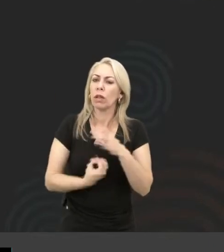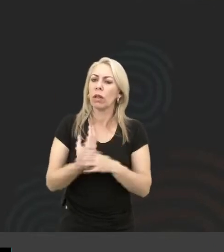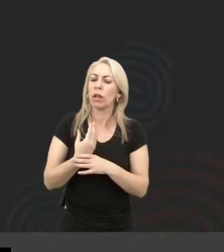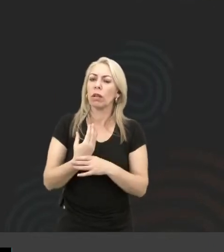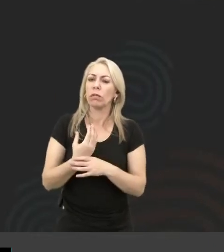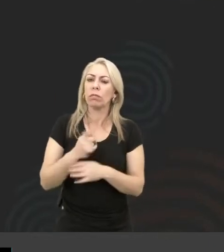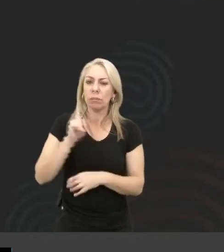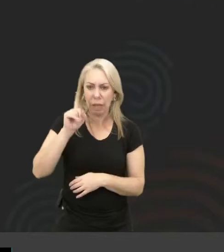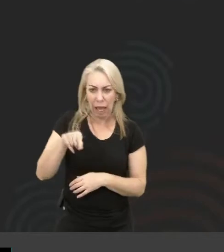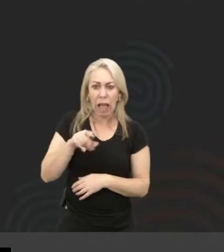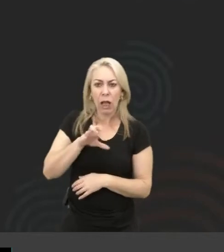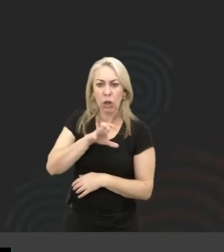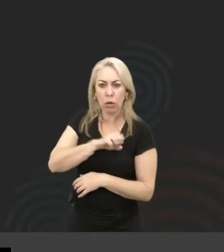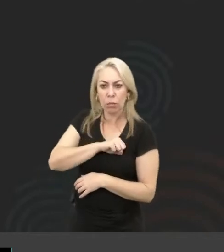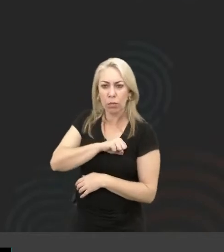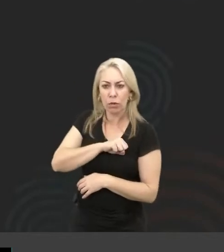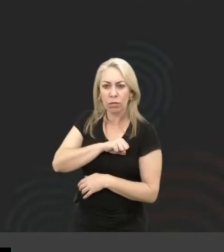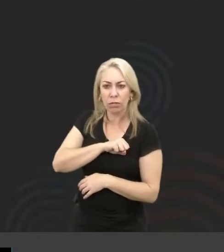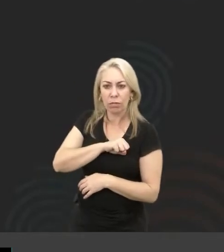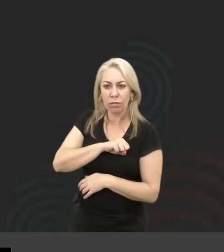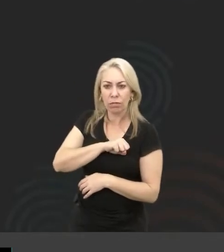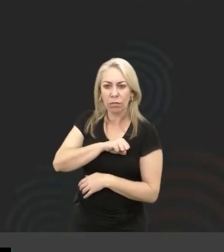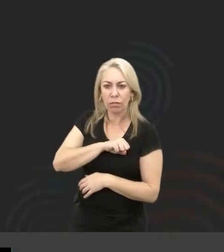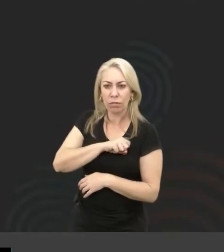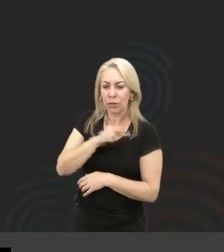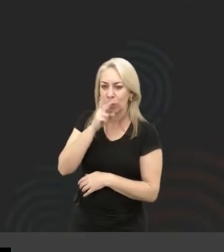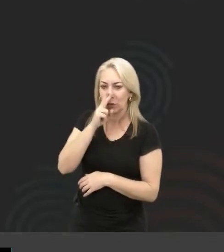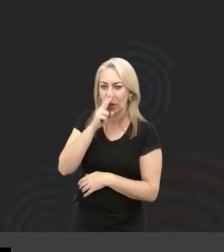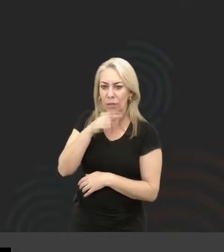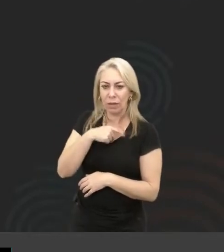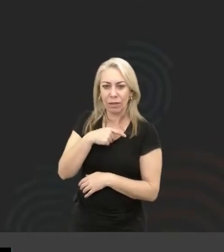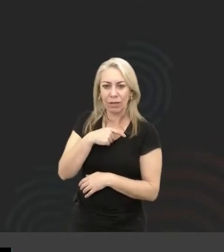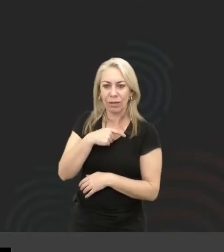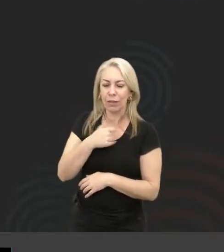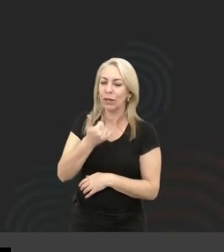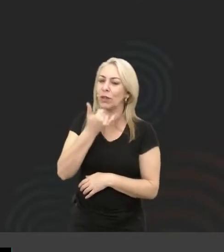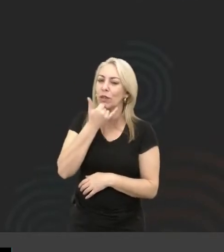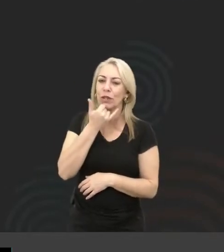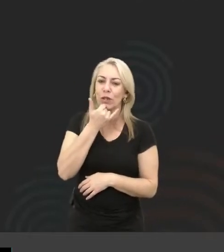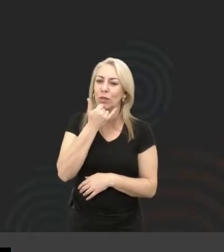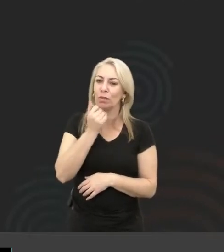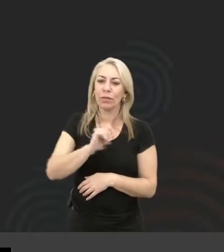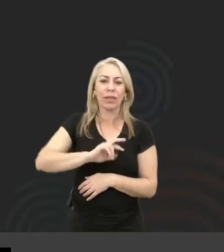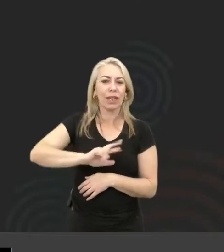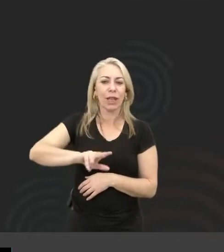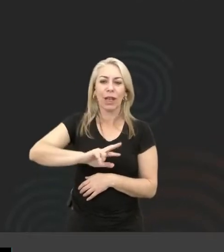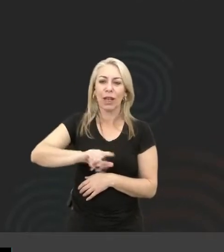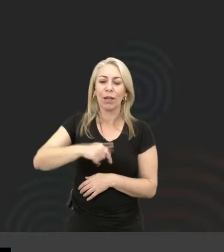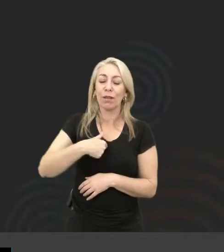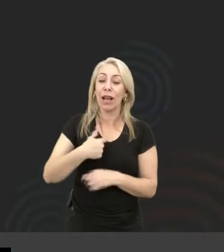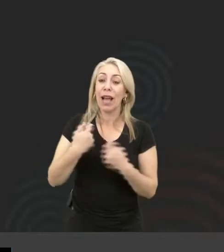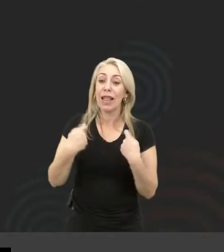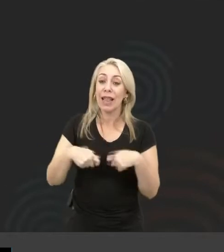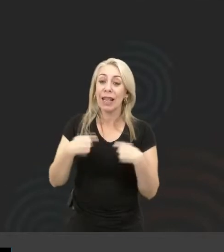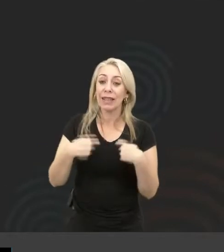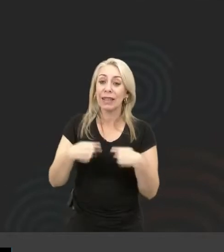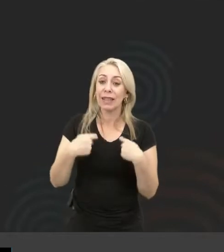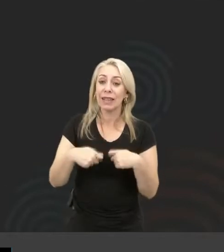no amor, desculpa, não foi, foi na necessidade de falar a língua